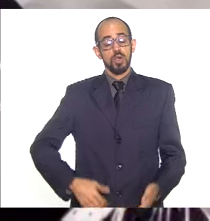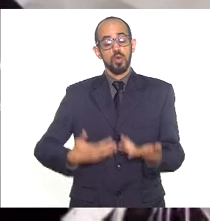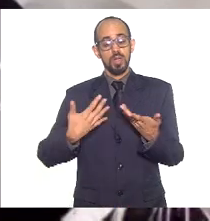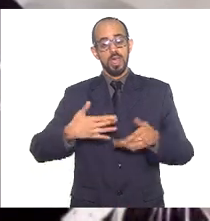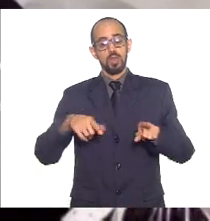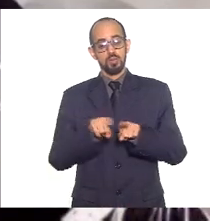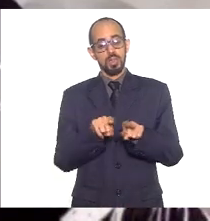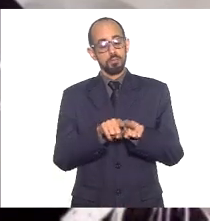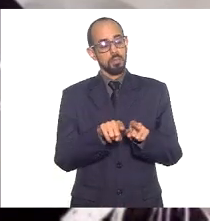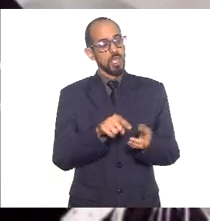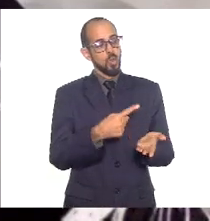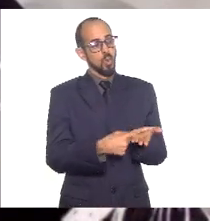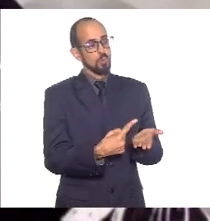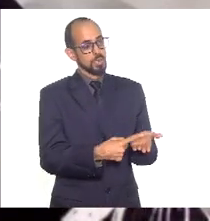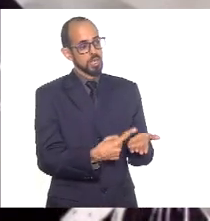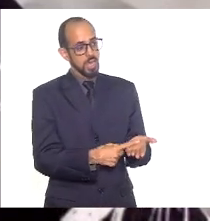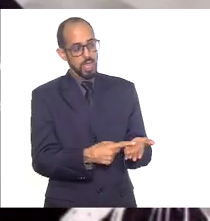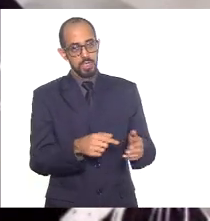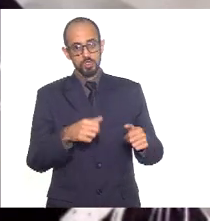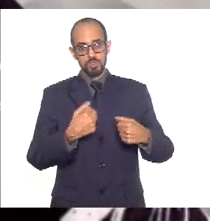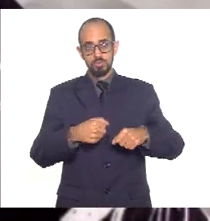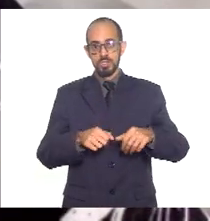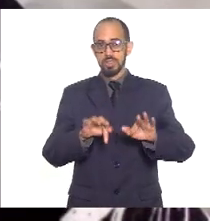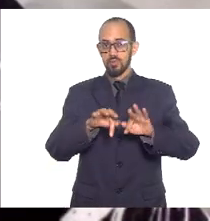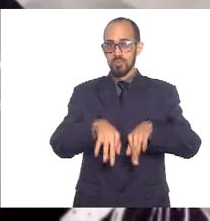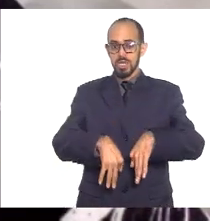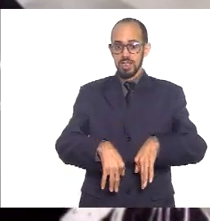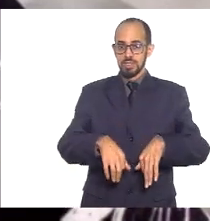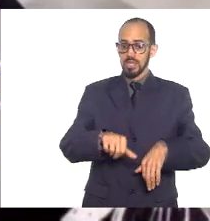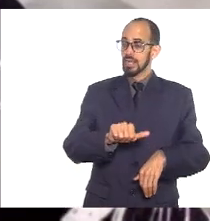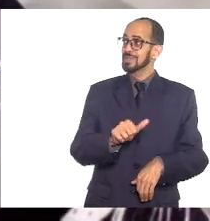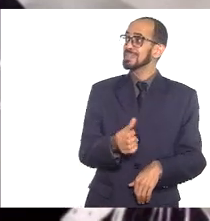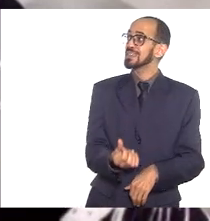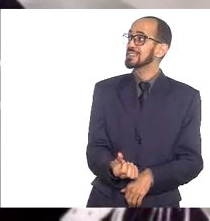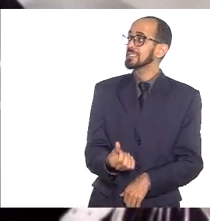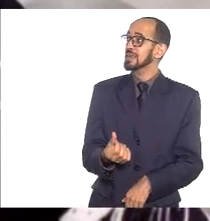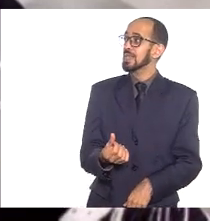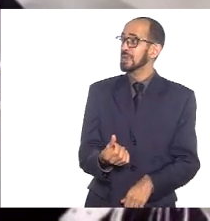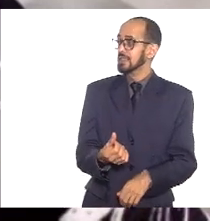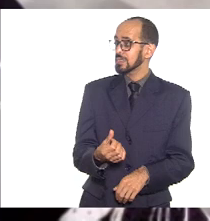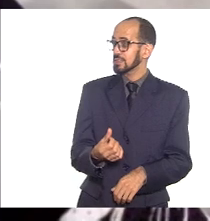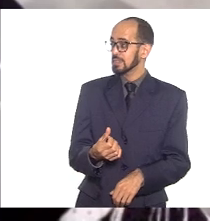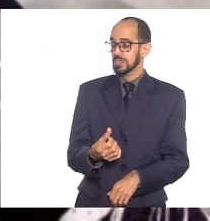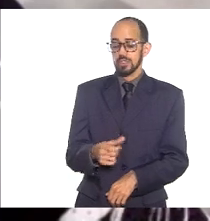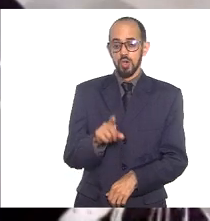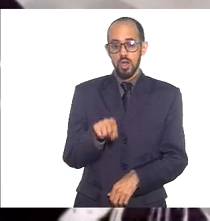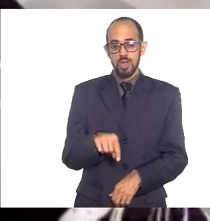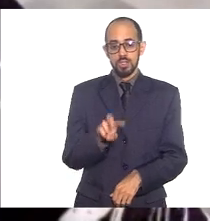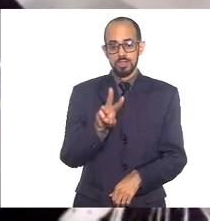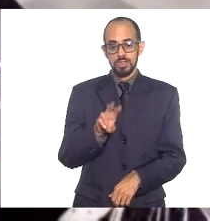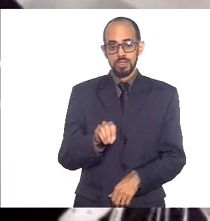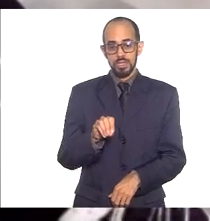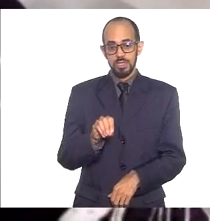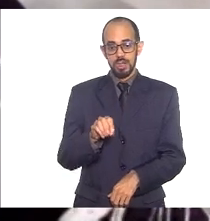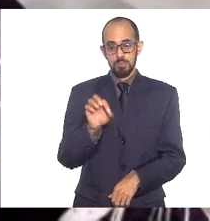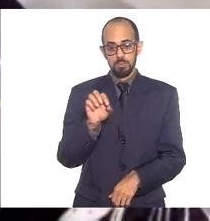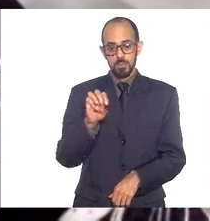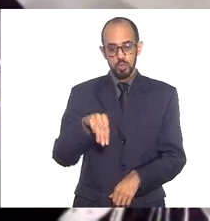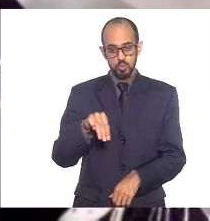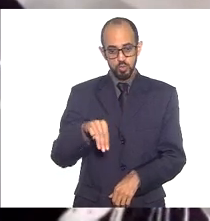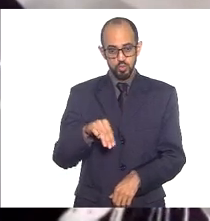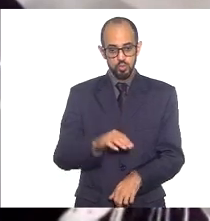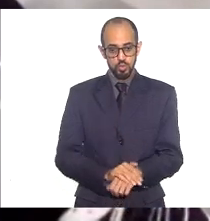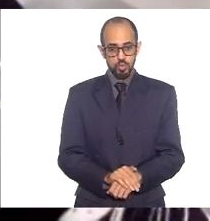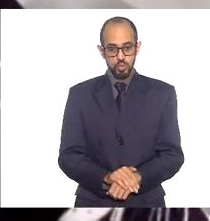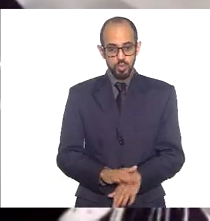combinar que nós temos que encerrar essa audiência às 16 horas e 30 minutos. Então, eu queria